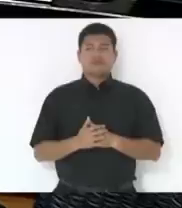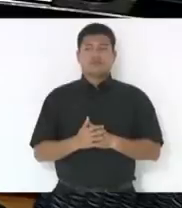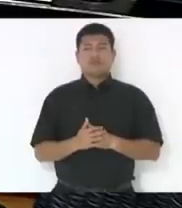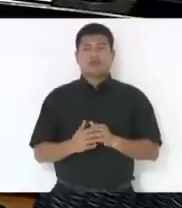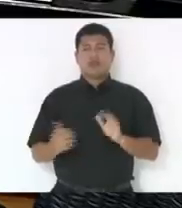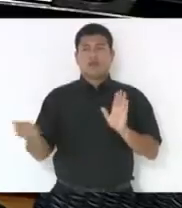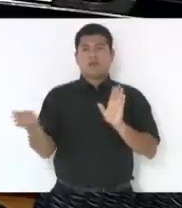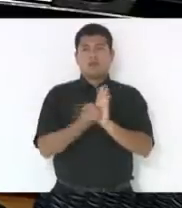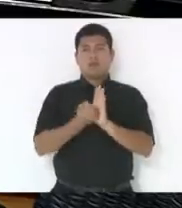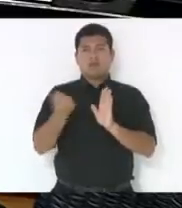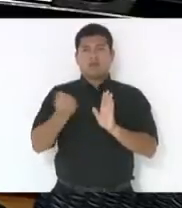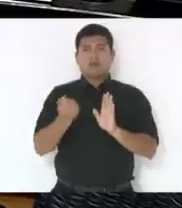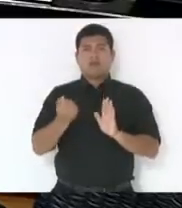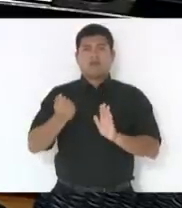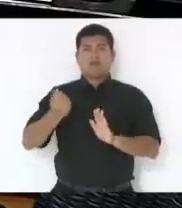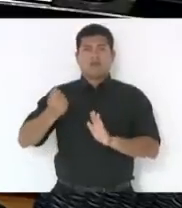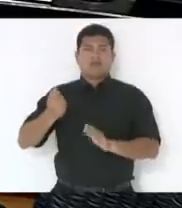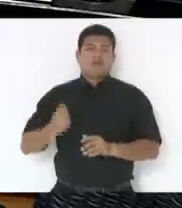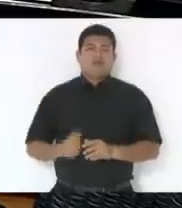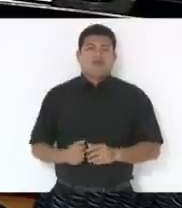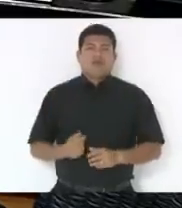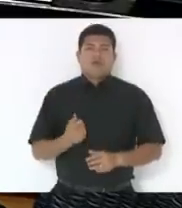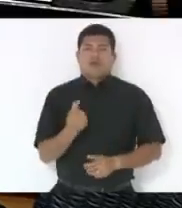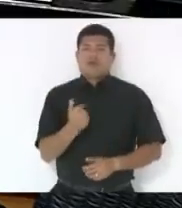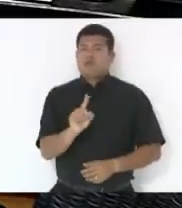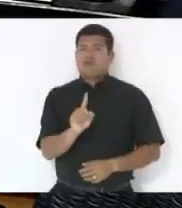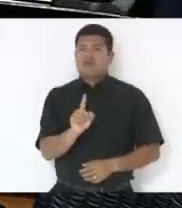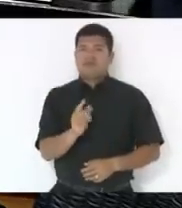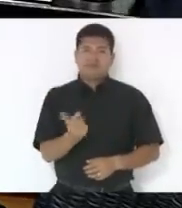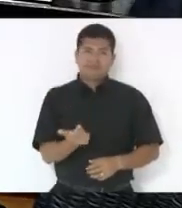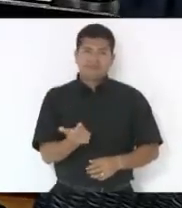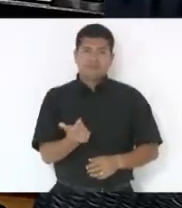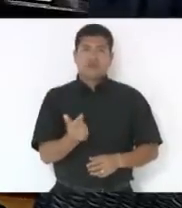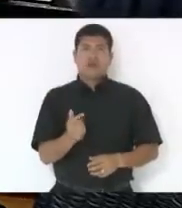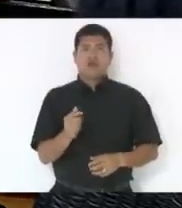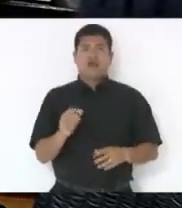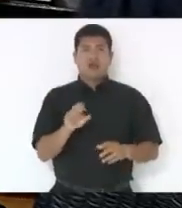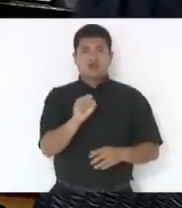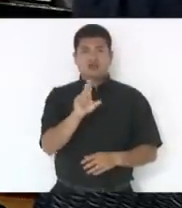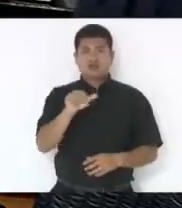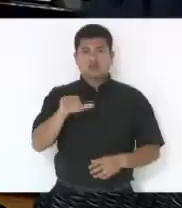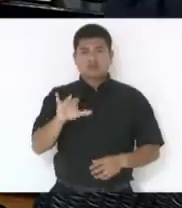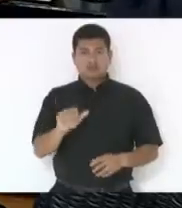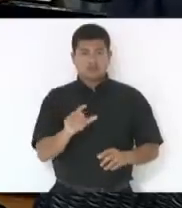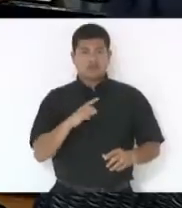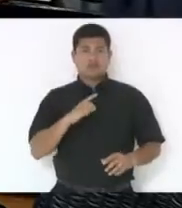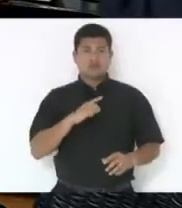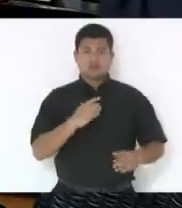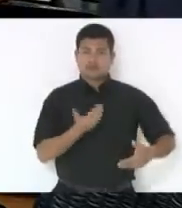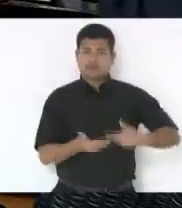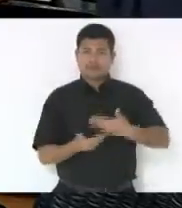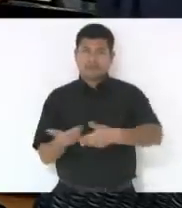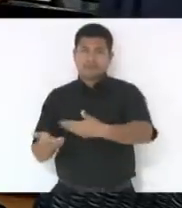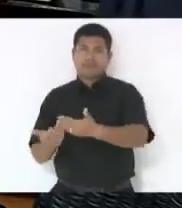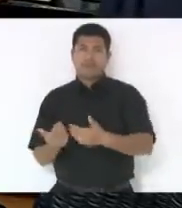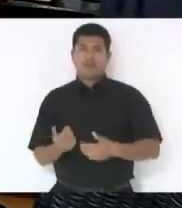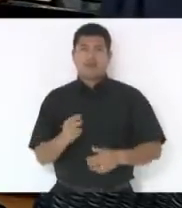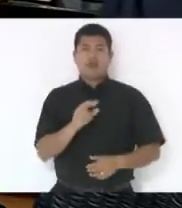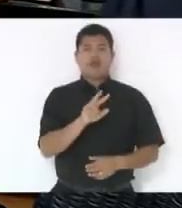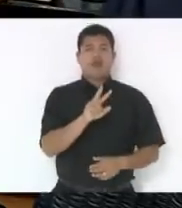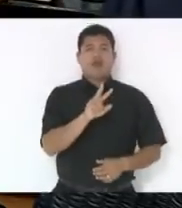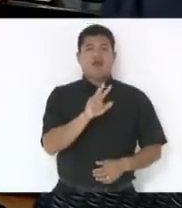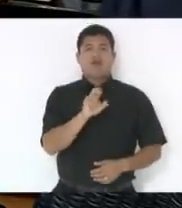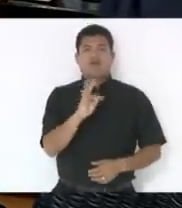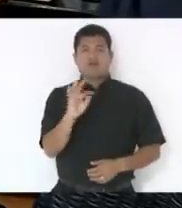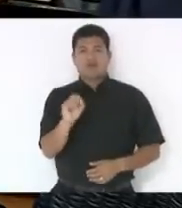A súmula não foi publicada ainda, está em processo, o enunciado não foi publicado. Como esse veto diz respeito àquele